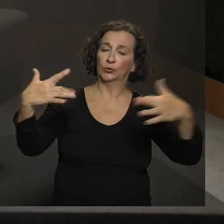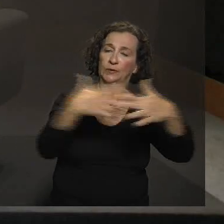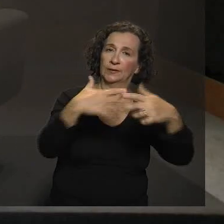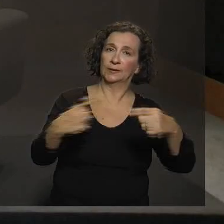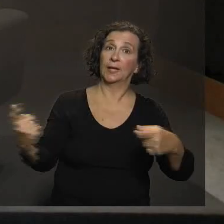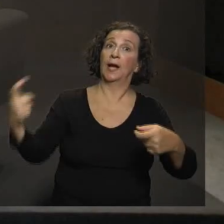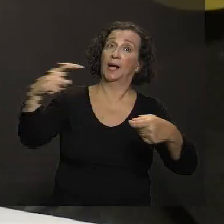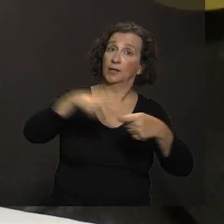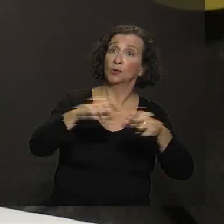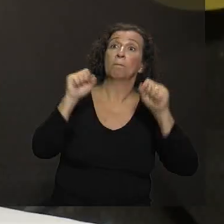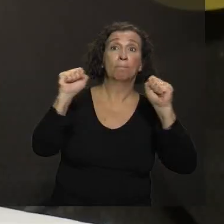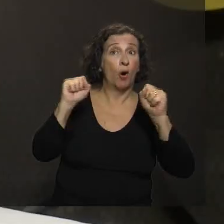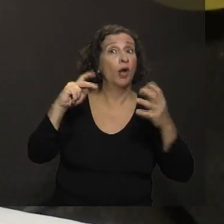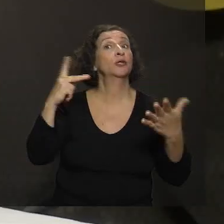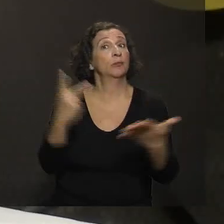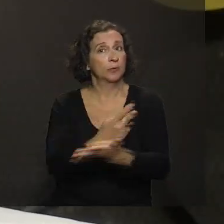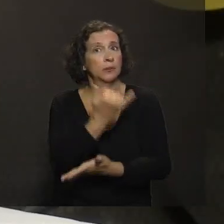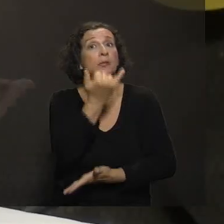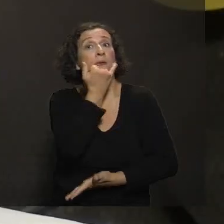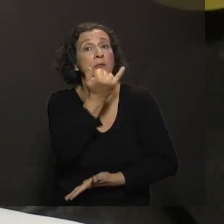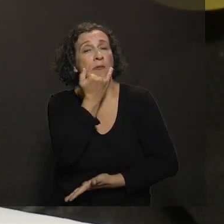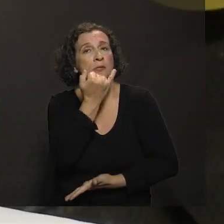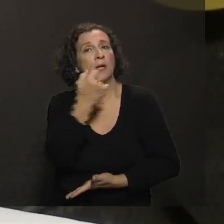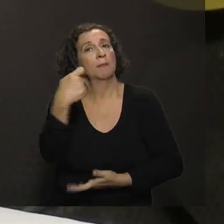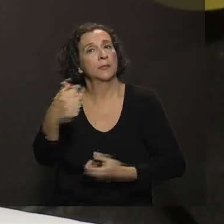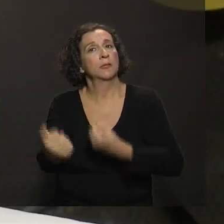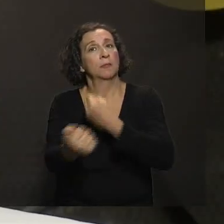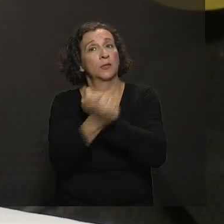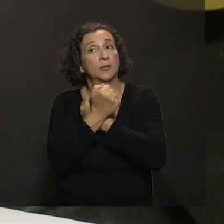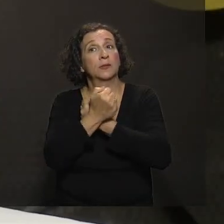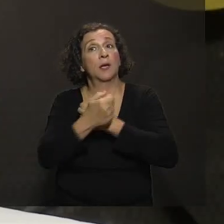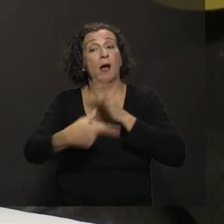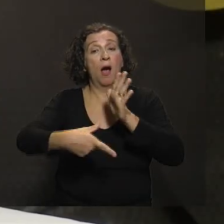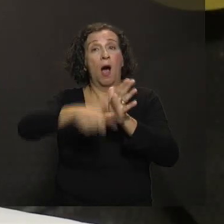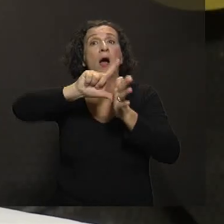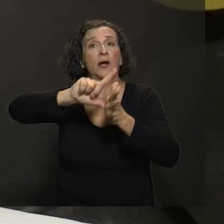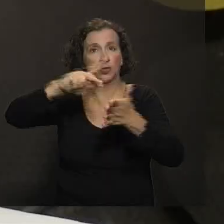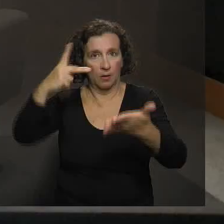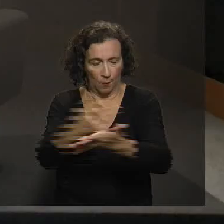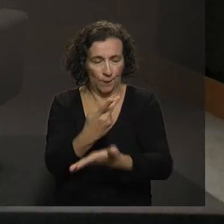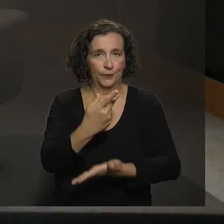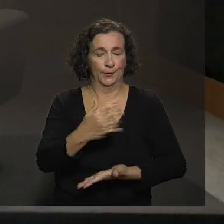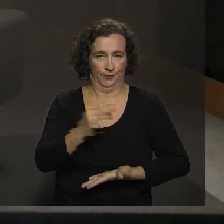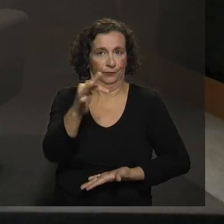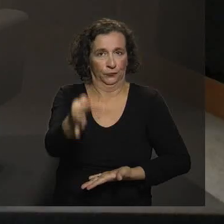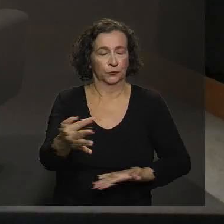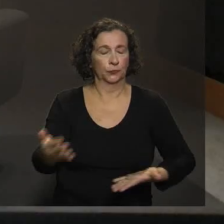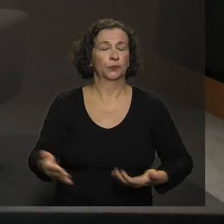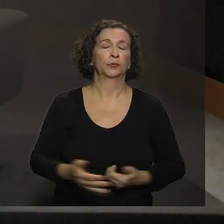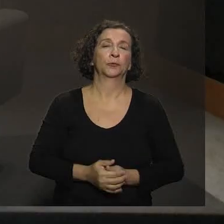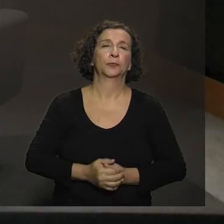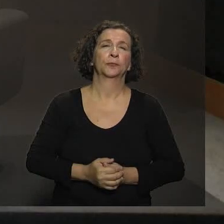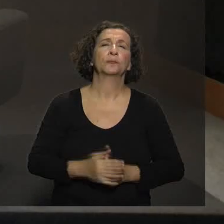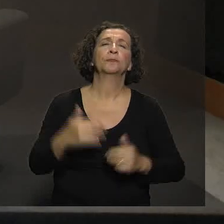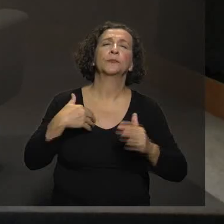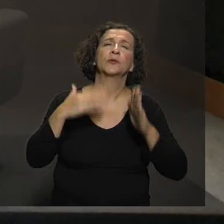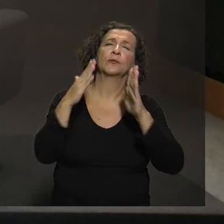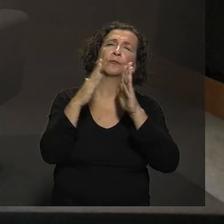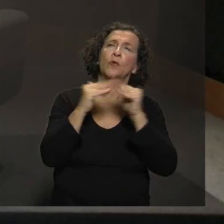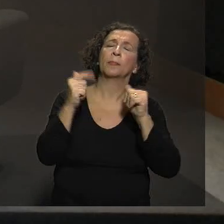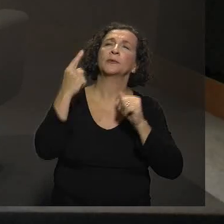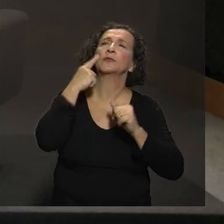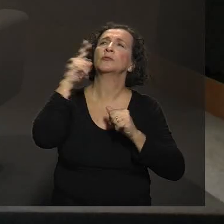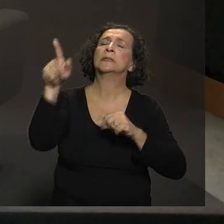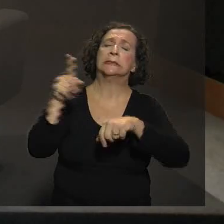de novo, tem que tomar vacina, tem que se proteger antes de se expor a essas situações. Outra coisa também, eu só vou pedir para a produção falar aqui de novo